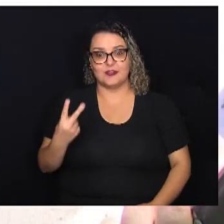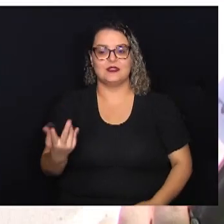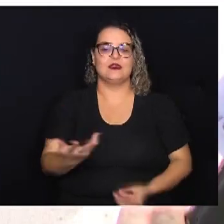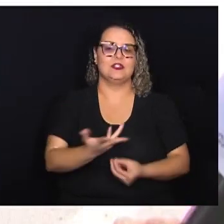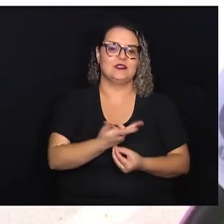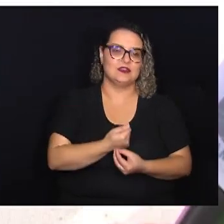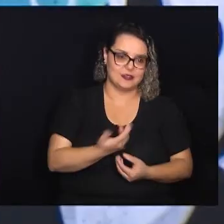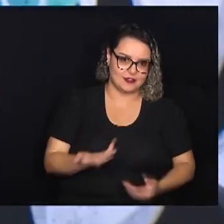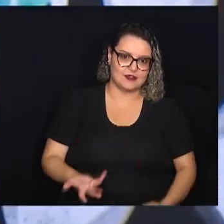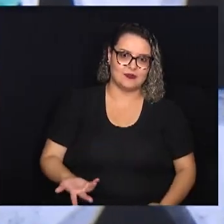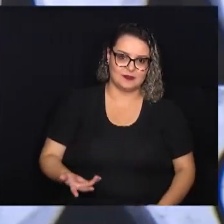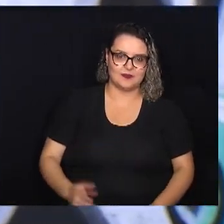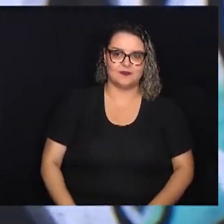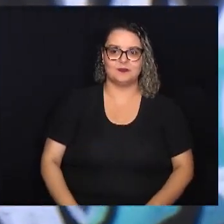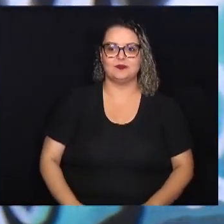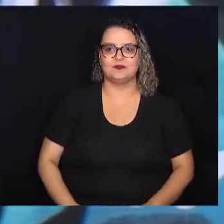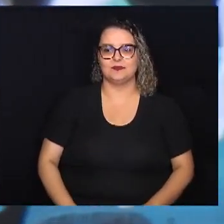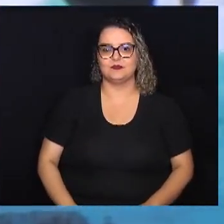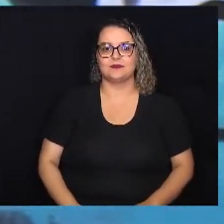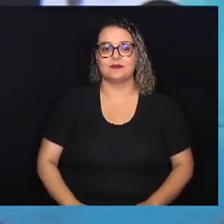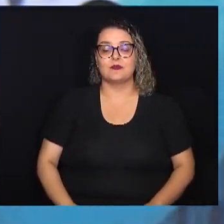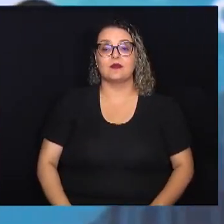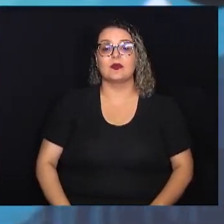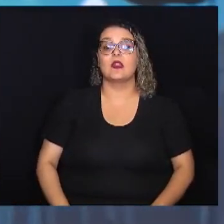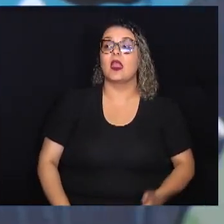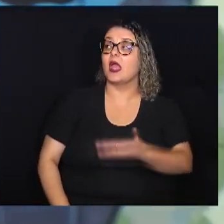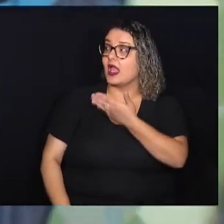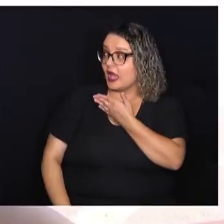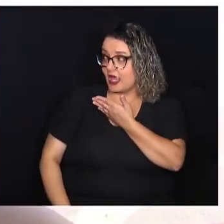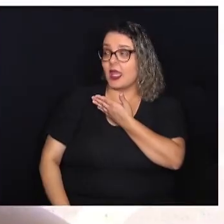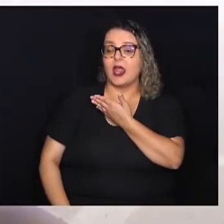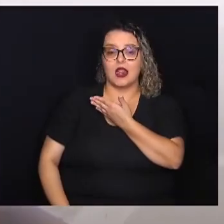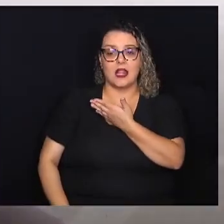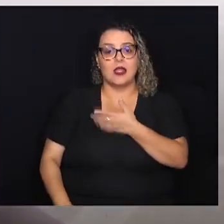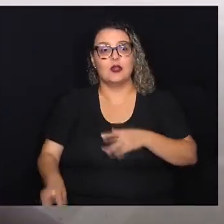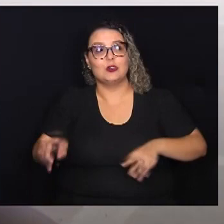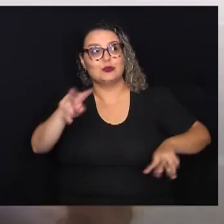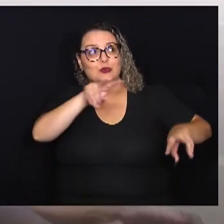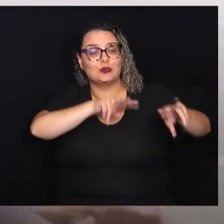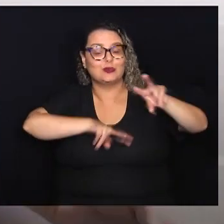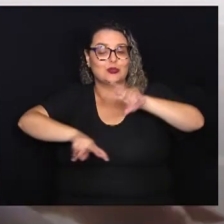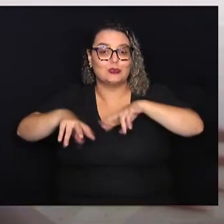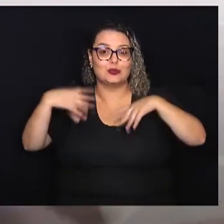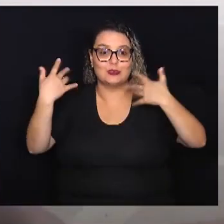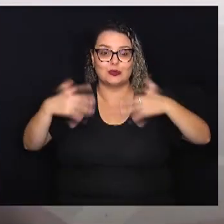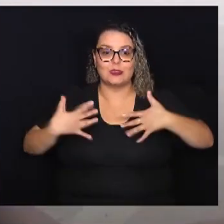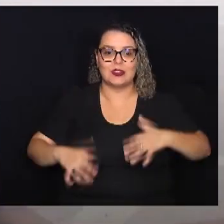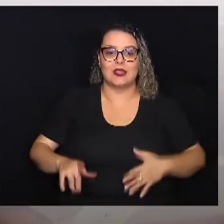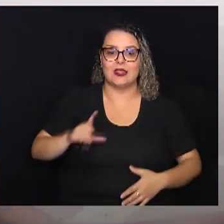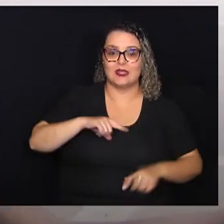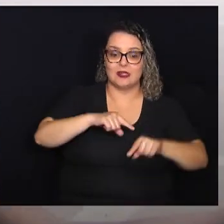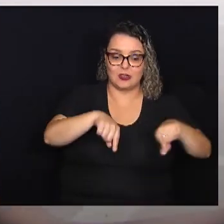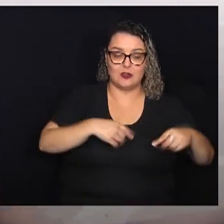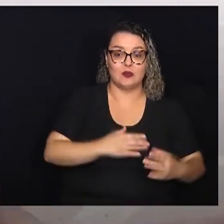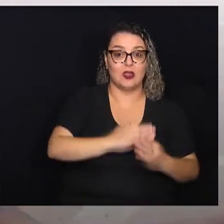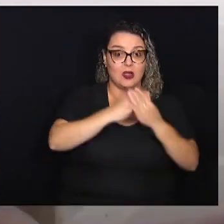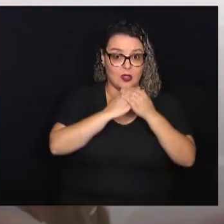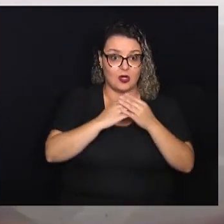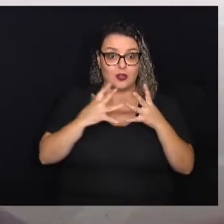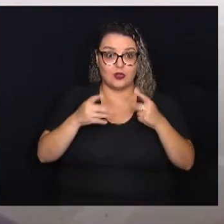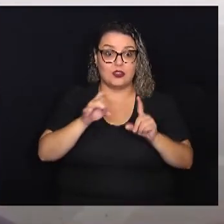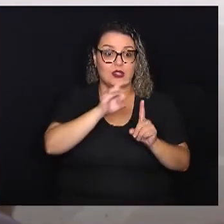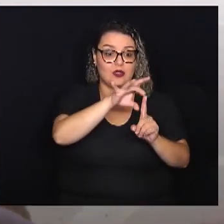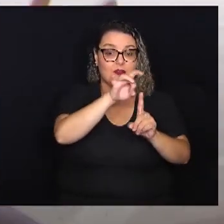comerciante do bairro e comemora a obra de arte a céu aberto. A gente tem uma lanchonete aqui na frente, a nossa lanchonete é toda de vidro,